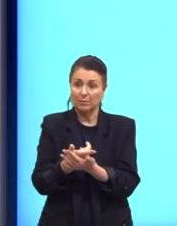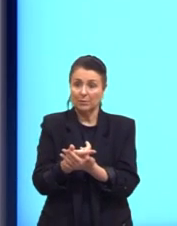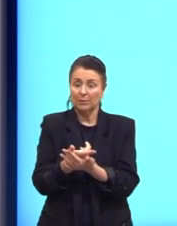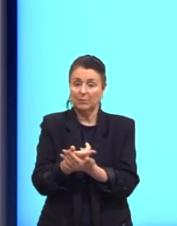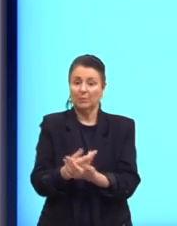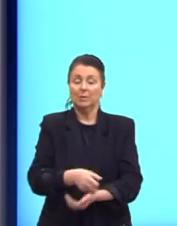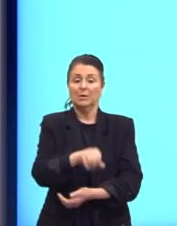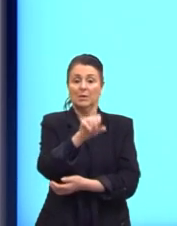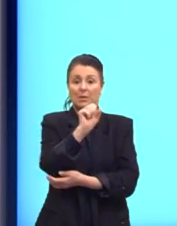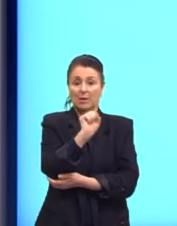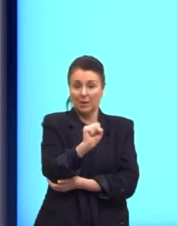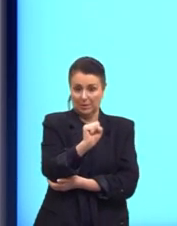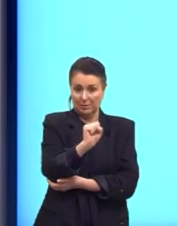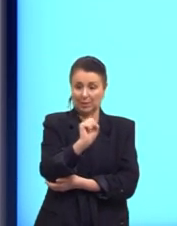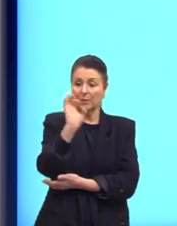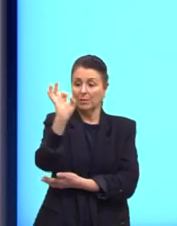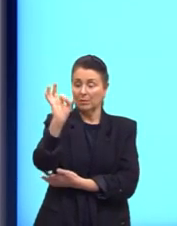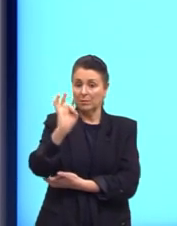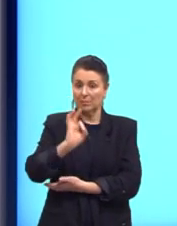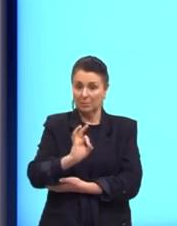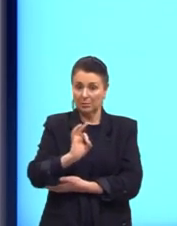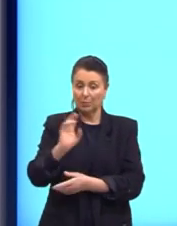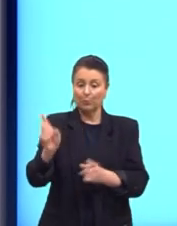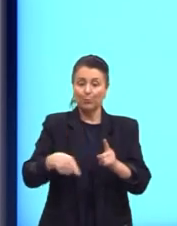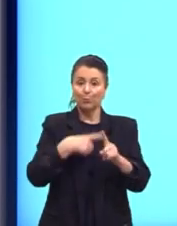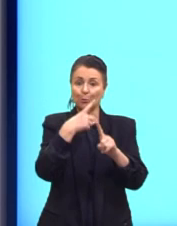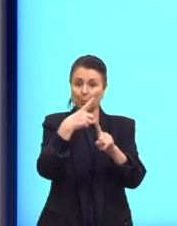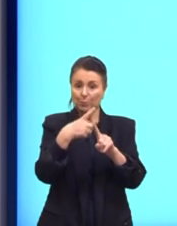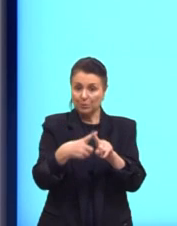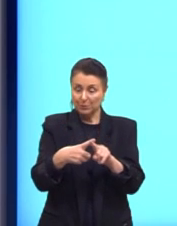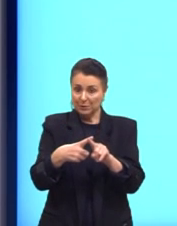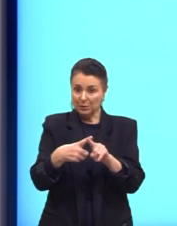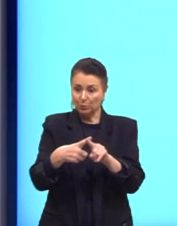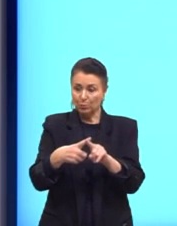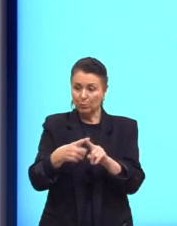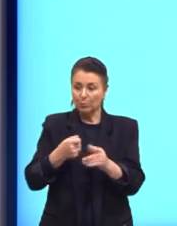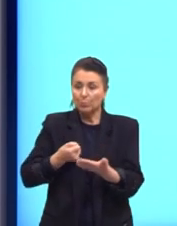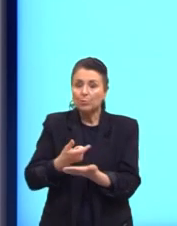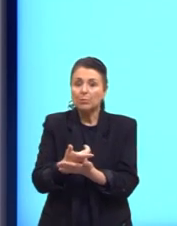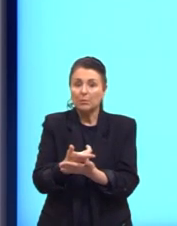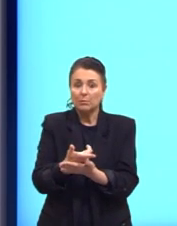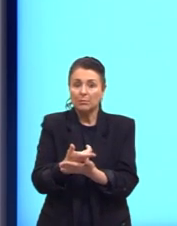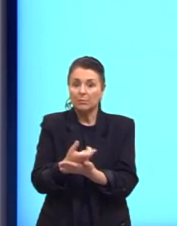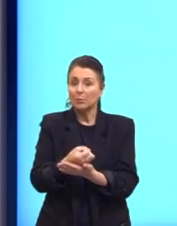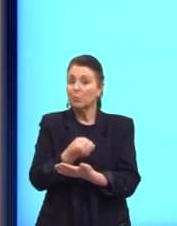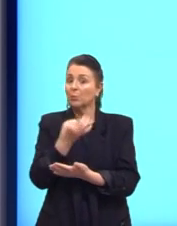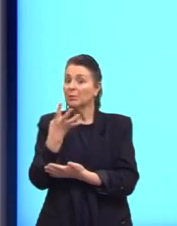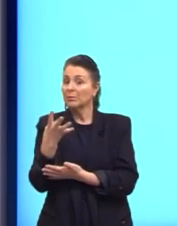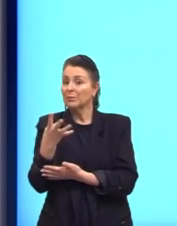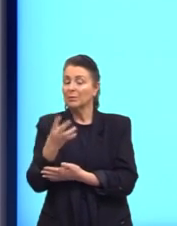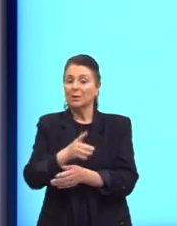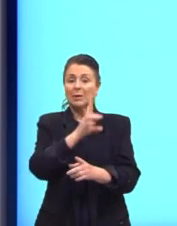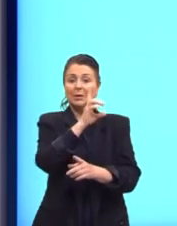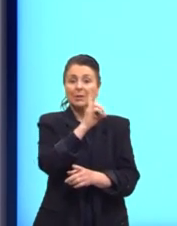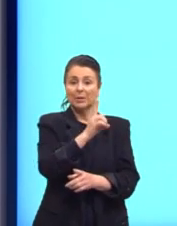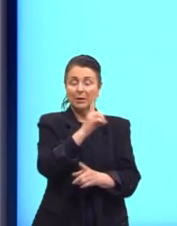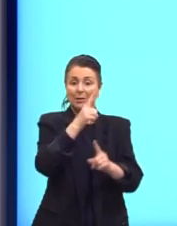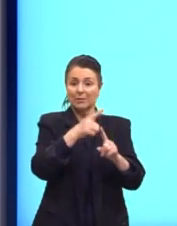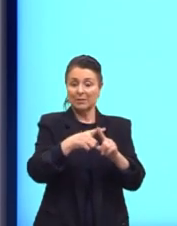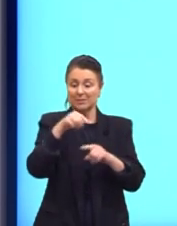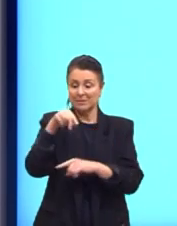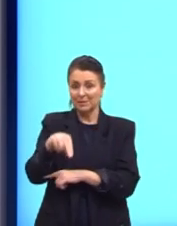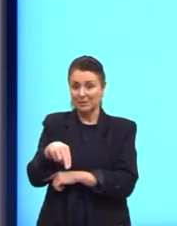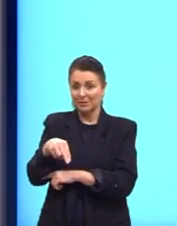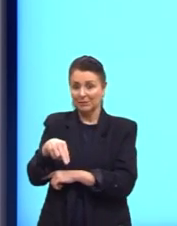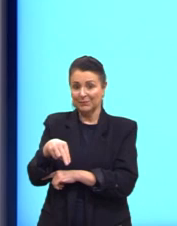S, o valor percentual, multiplicado pelo valor pago. Quanto que foi? D vezes N de novo,